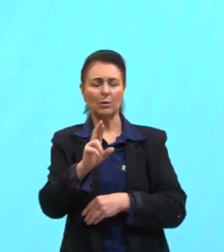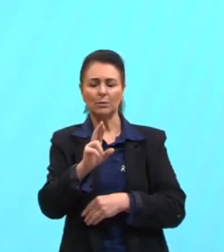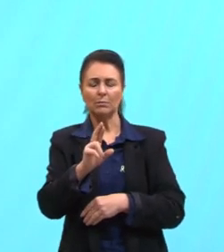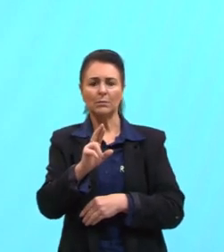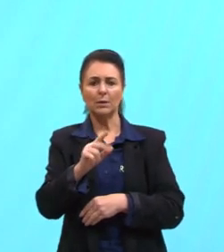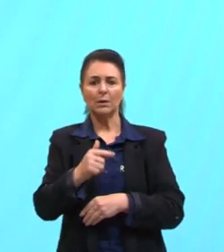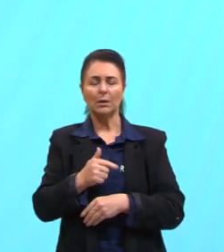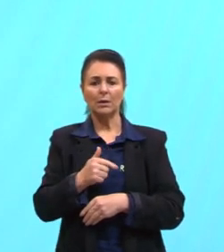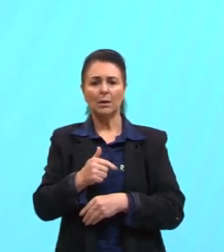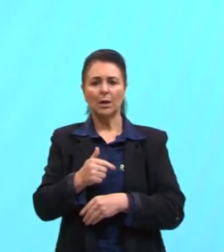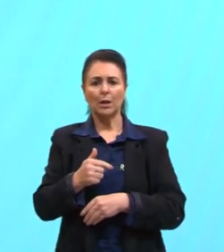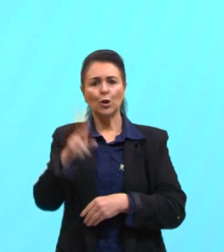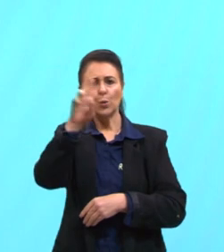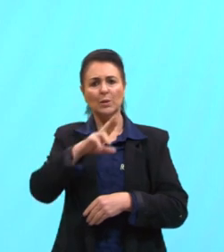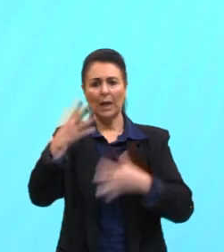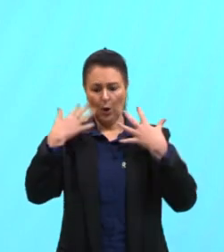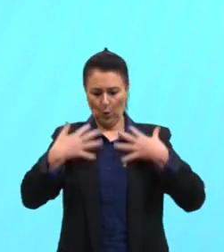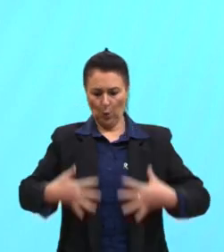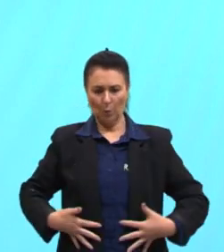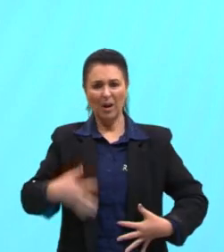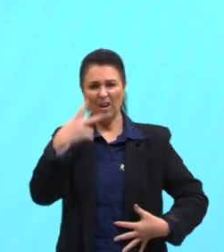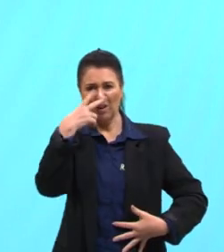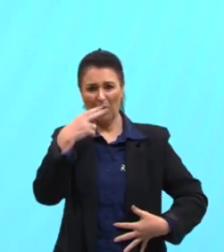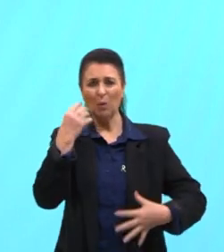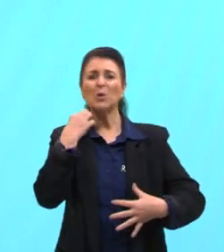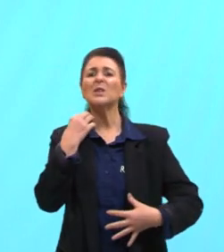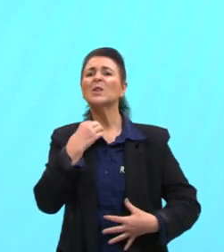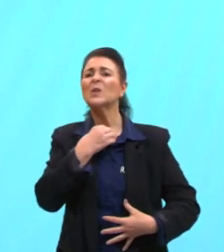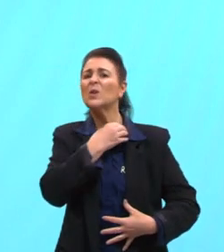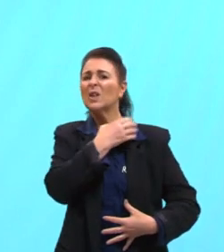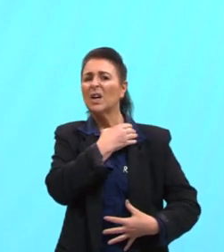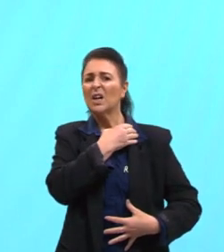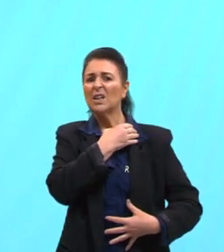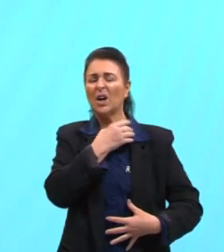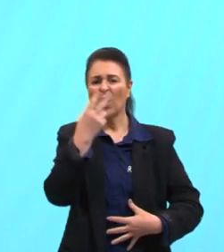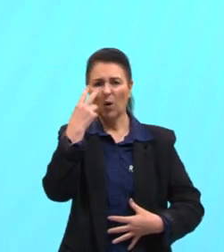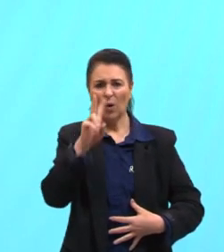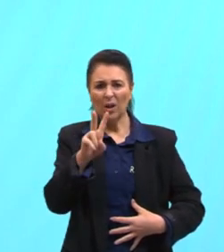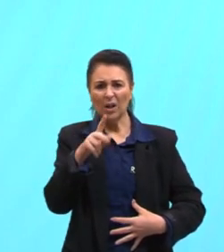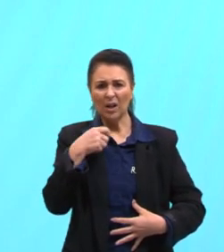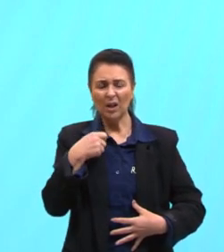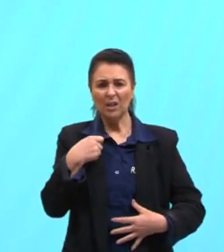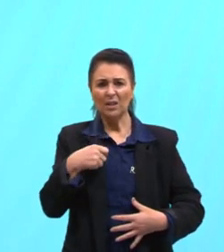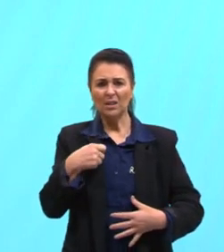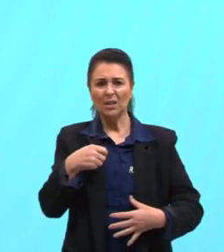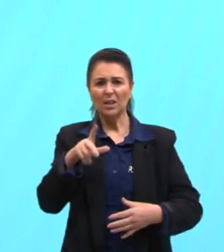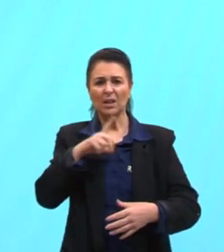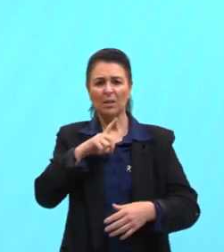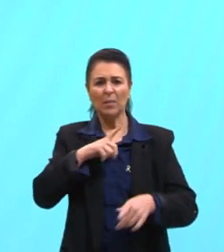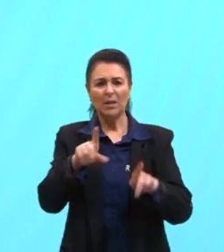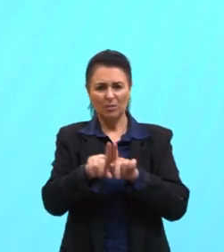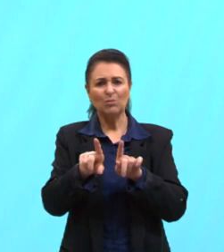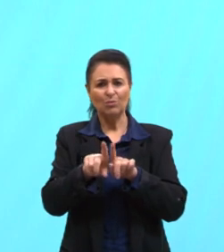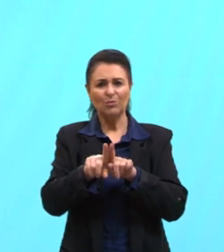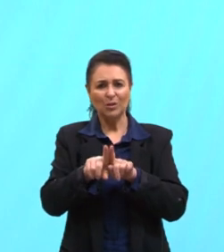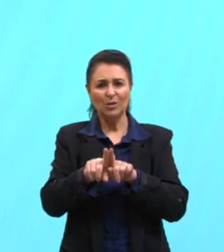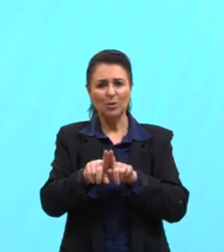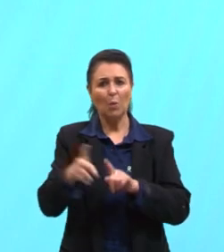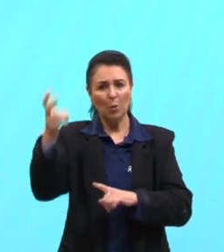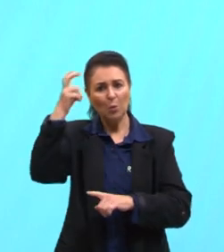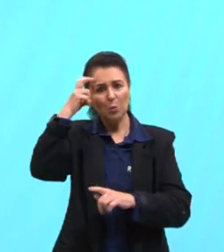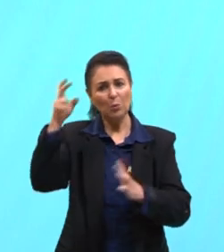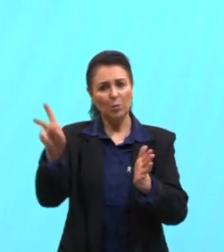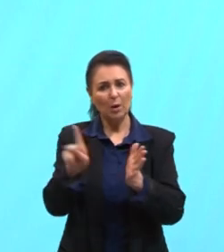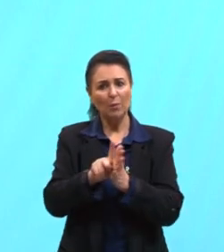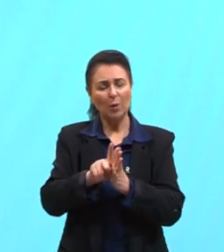e andar vestido desse jeito, com esse colar, eles não viam necessidade nenhuma, eles também tinham a cultura deles. Mas então